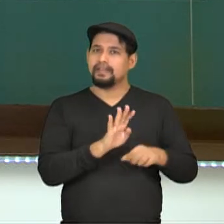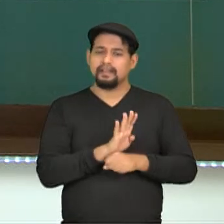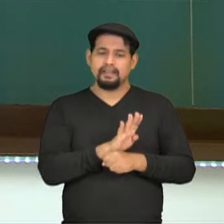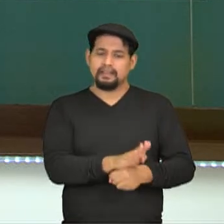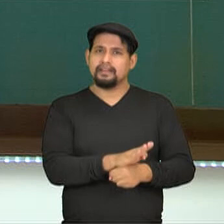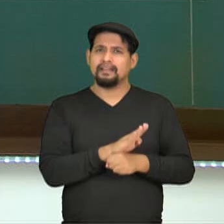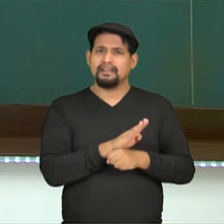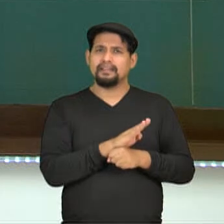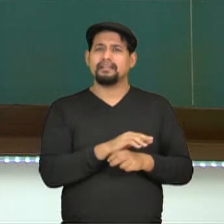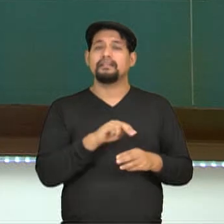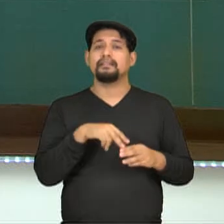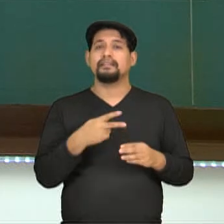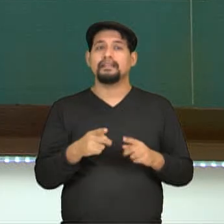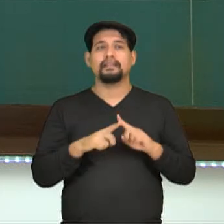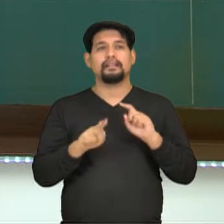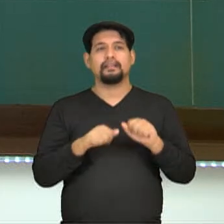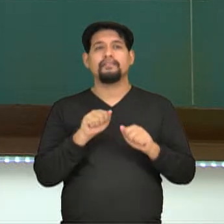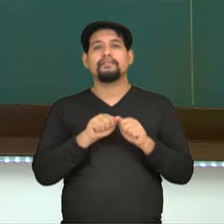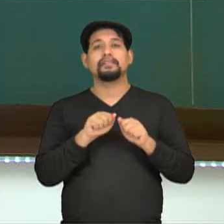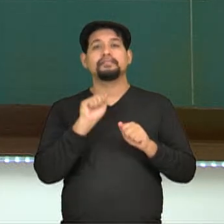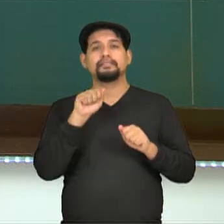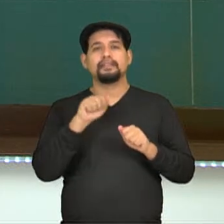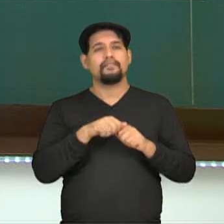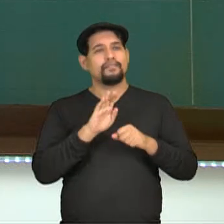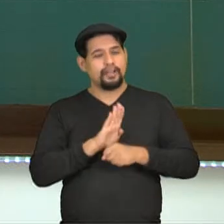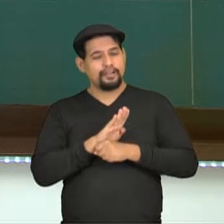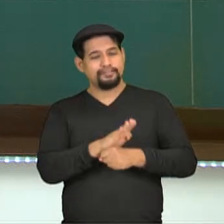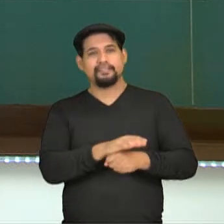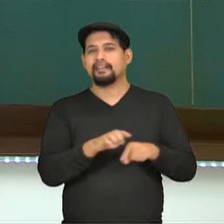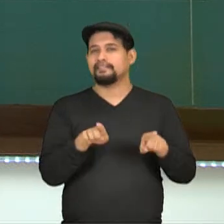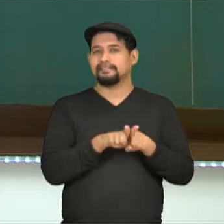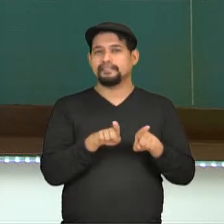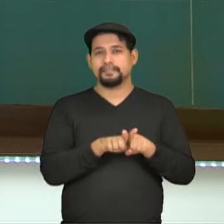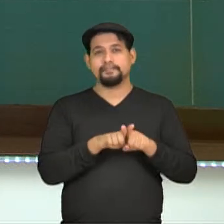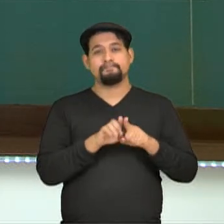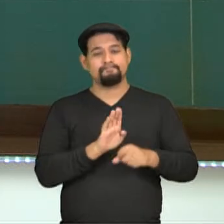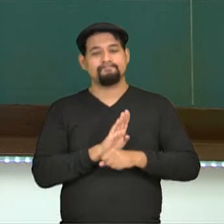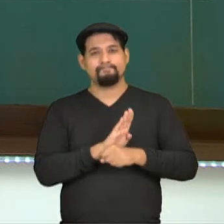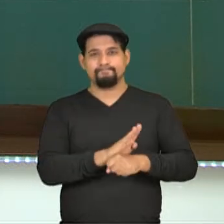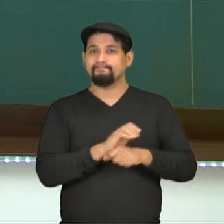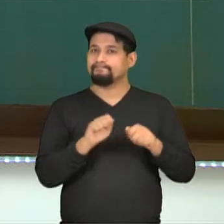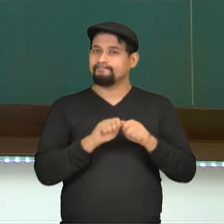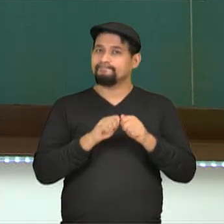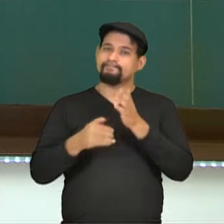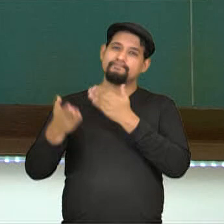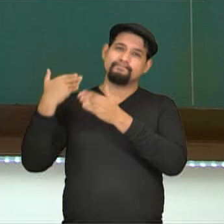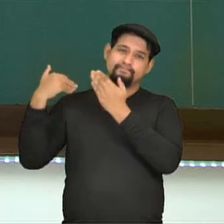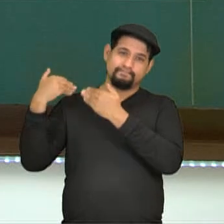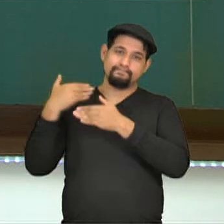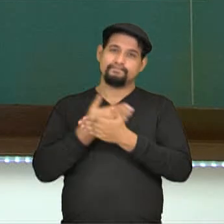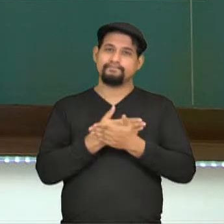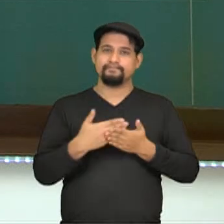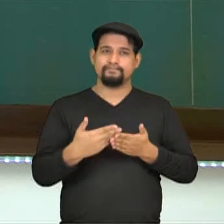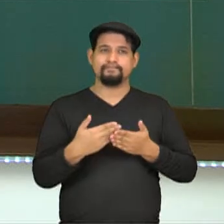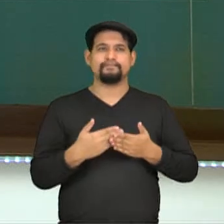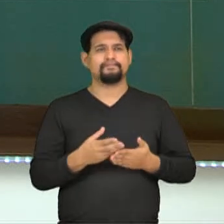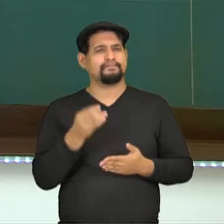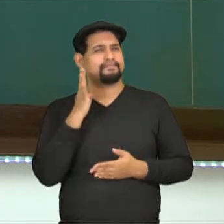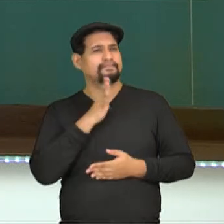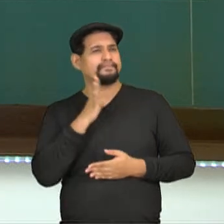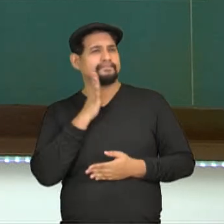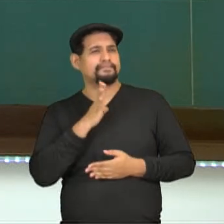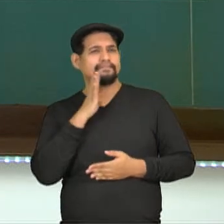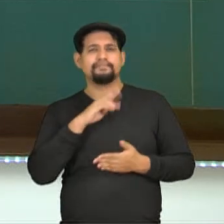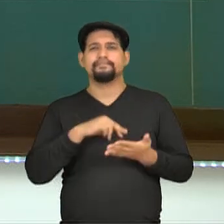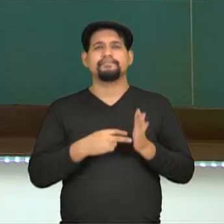daí o aconteceu? Uma retribuição. Ela foi ajudar também como forma de retribuir o que ela havia feito no início da prova. Muito bacana,